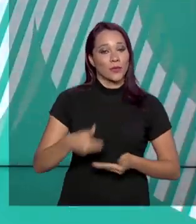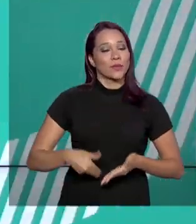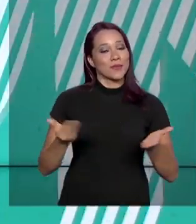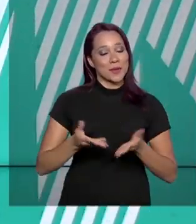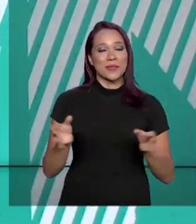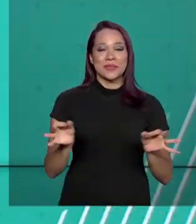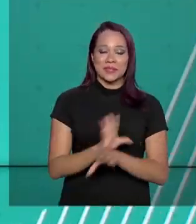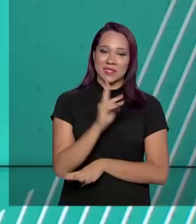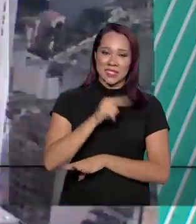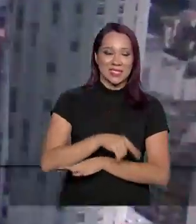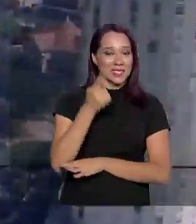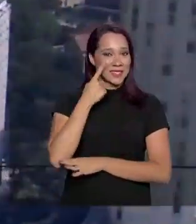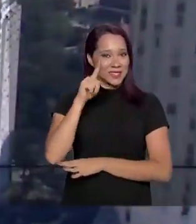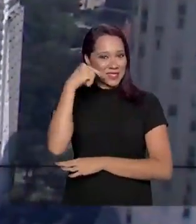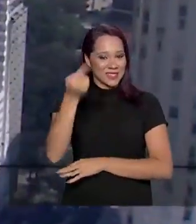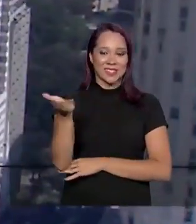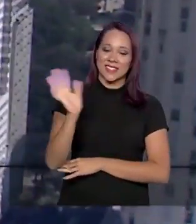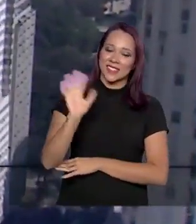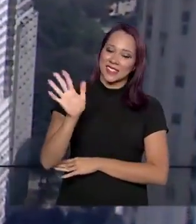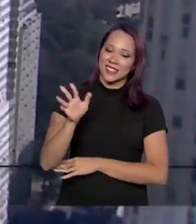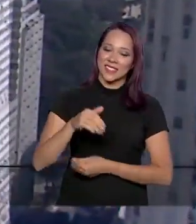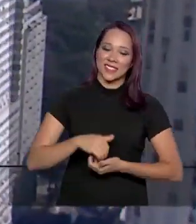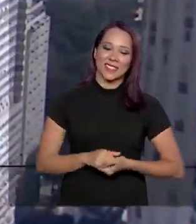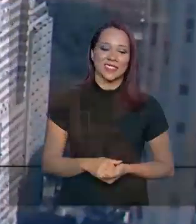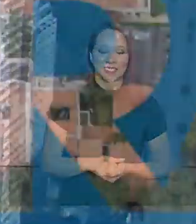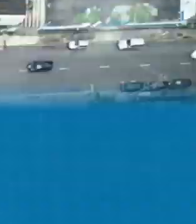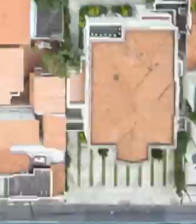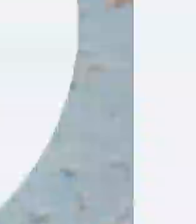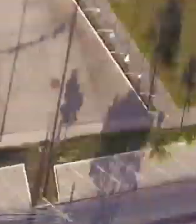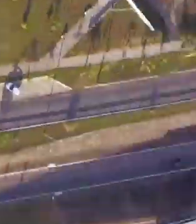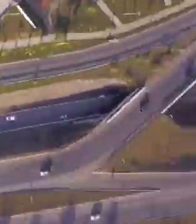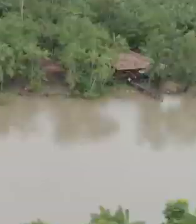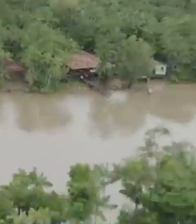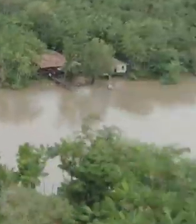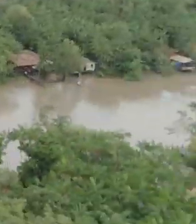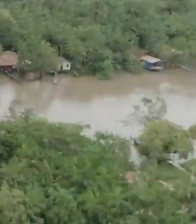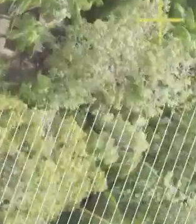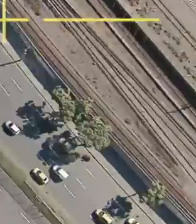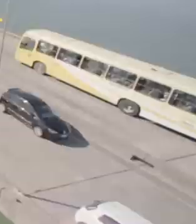termina aqui. A gente se vê na próxima edição. Até lá! A gente